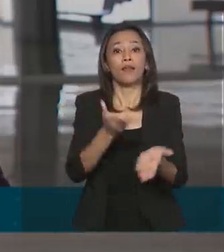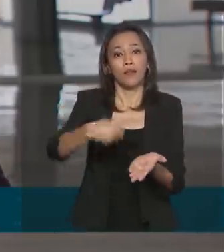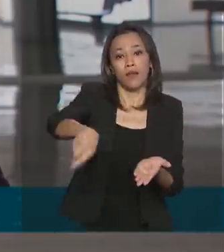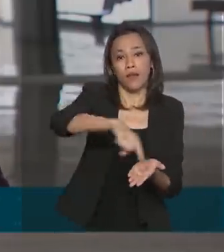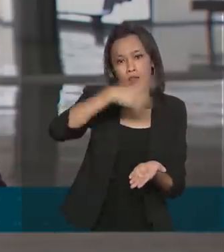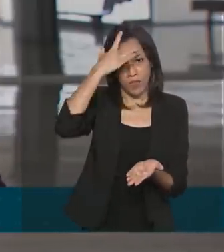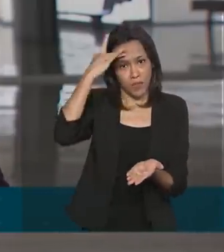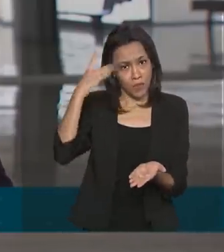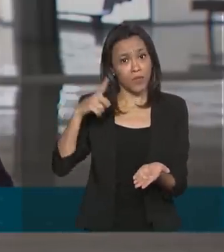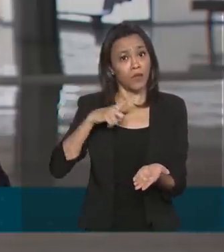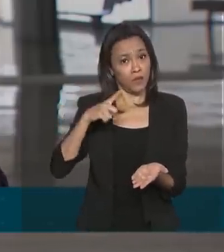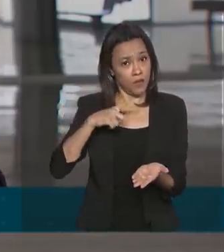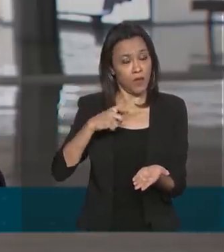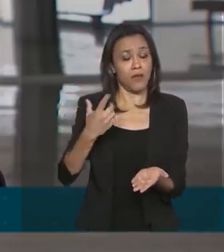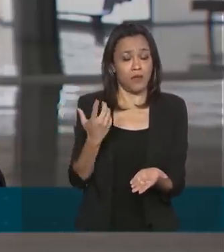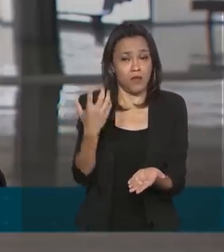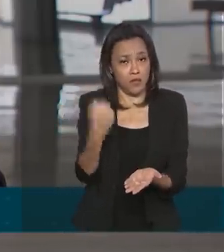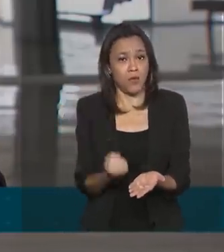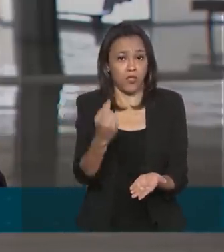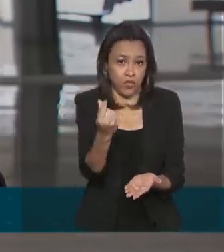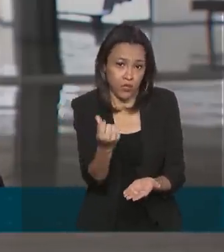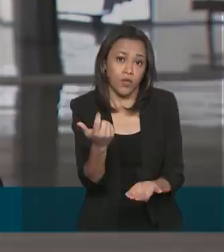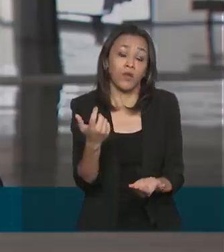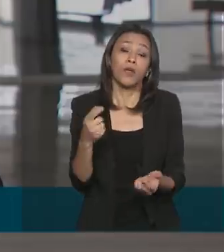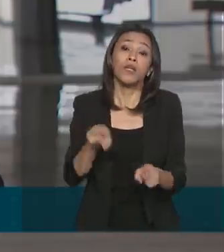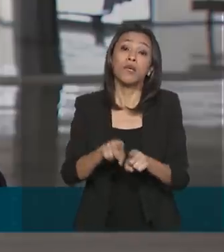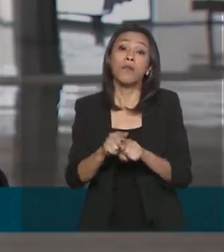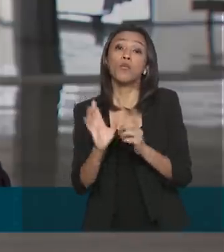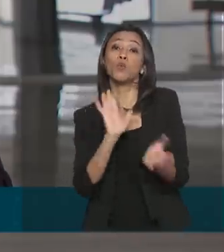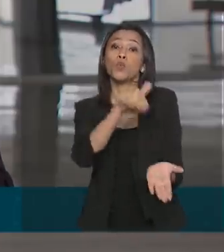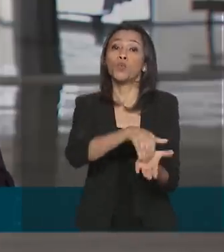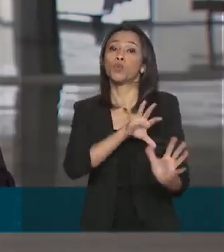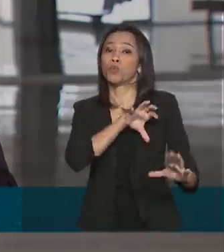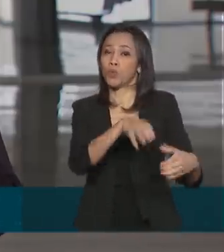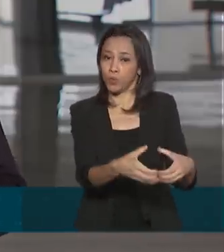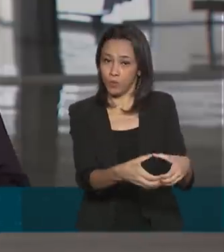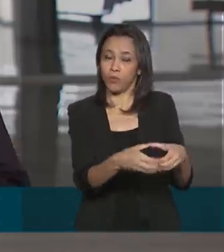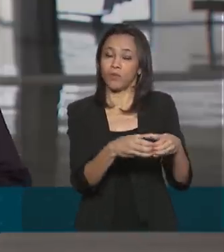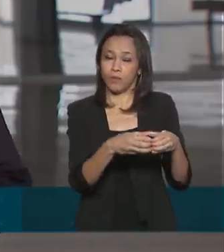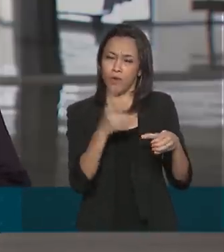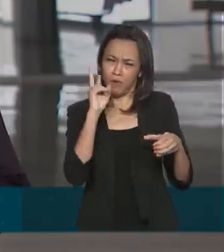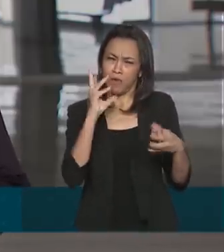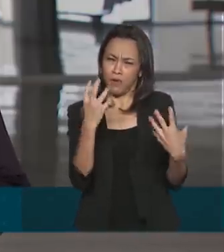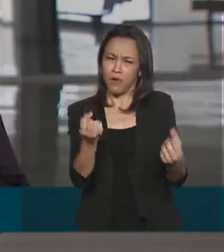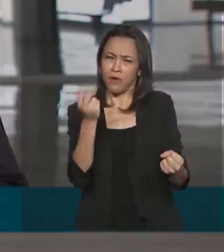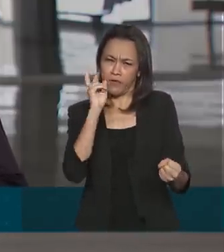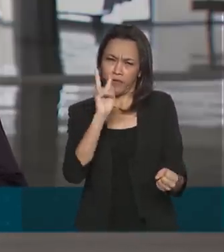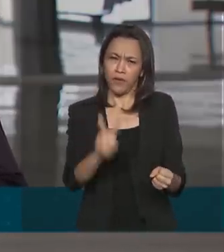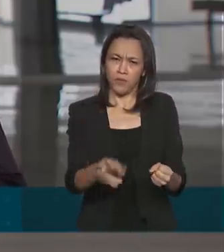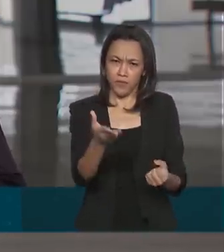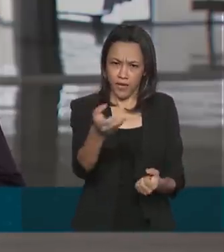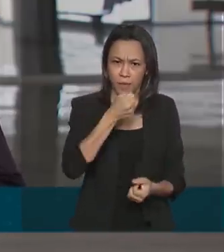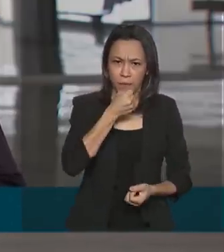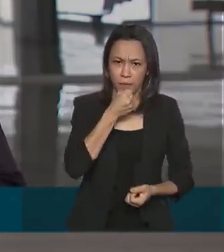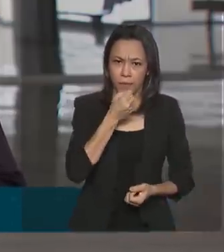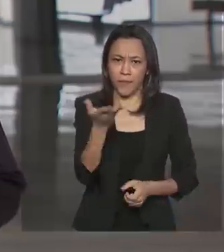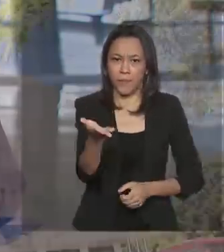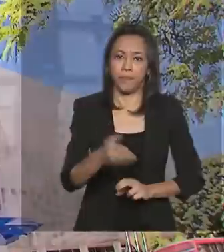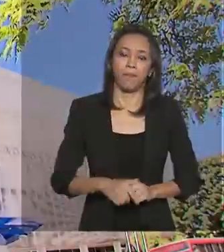que receberam esse auxílio e também aqueles que ainda estavam no último grupo. Vamos ver na reportagem de Daniele Popozzi.